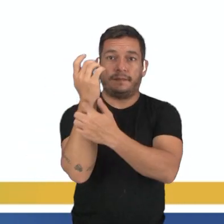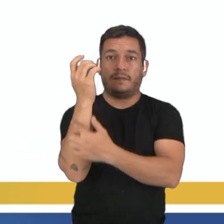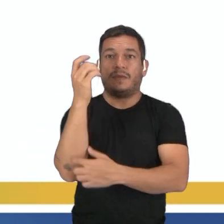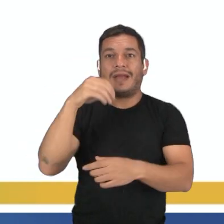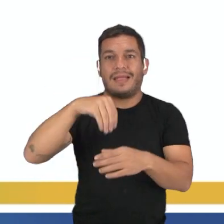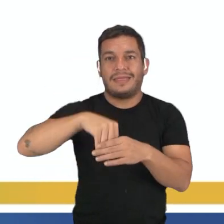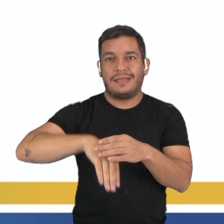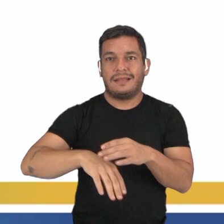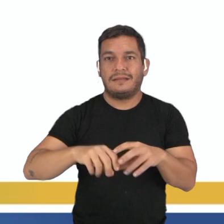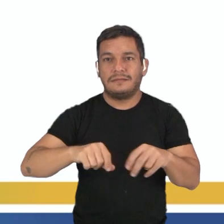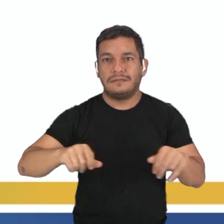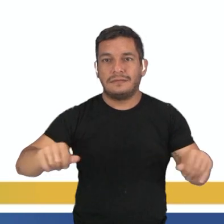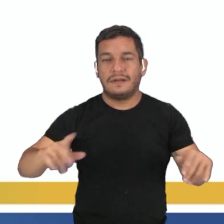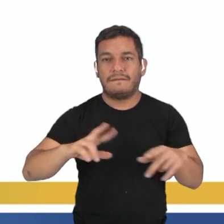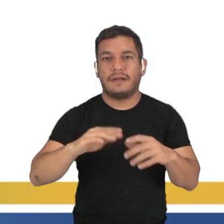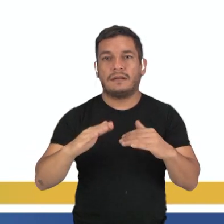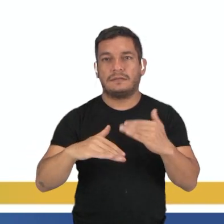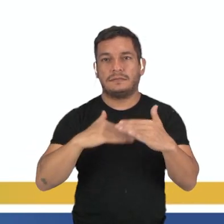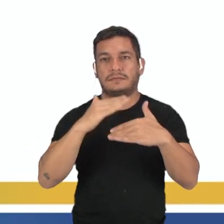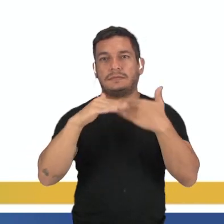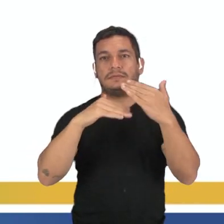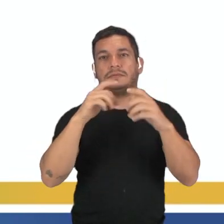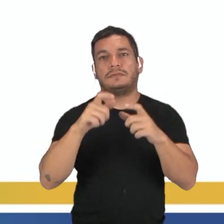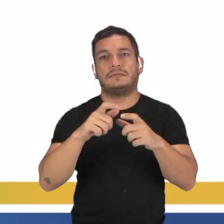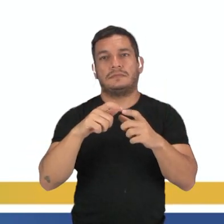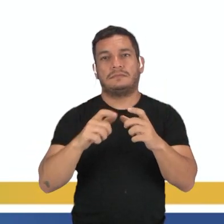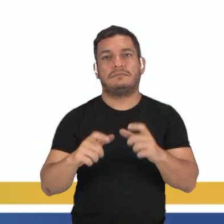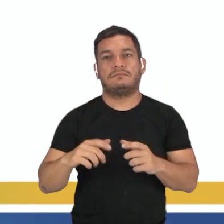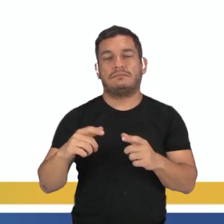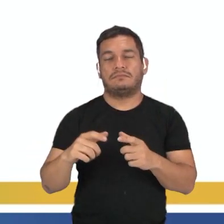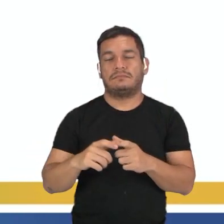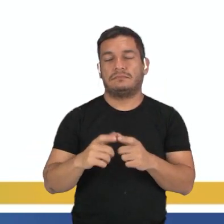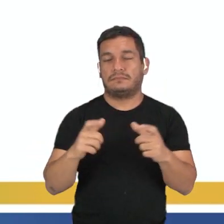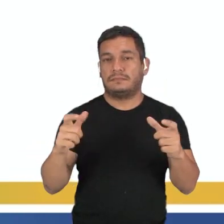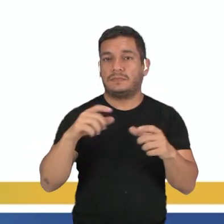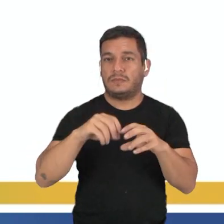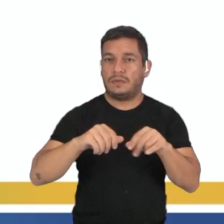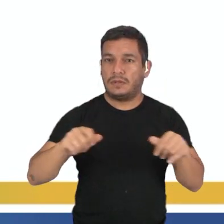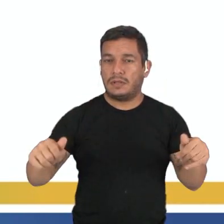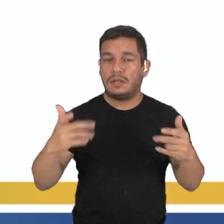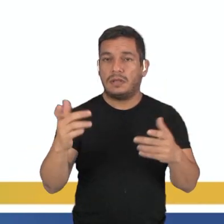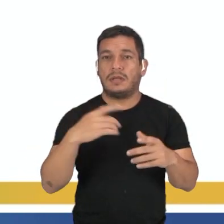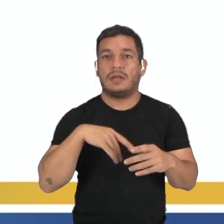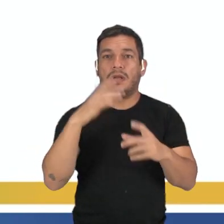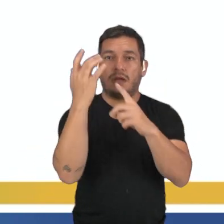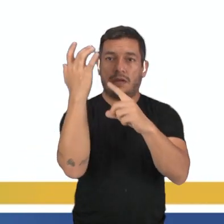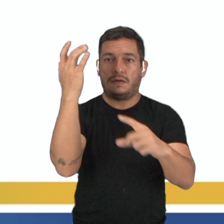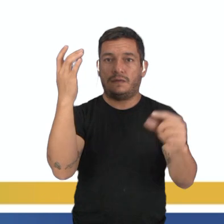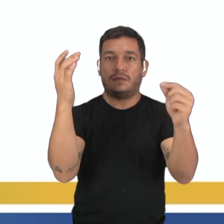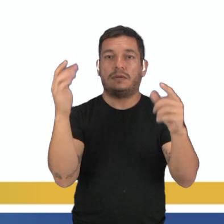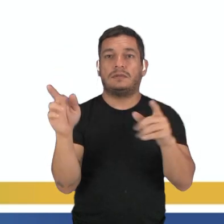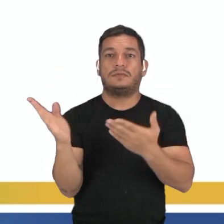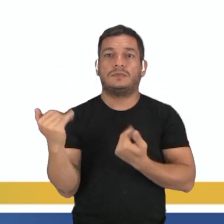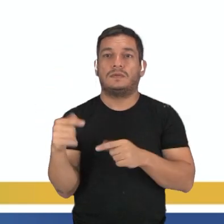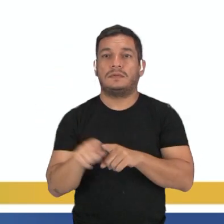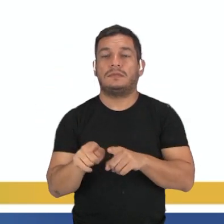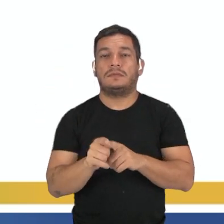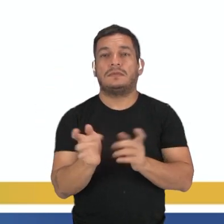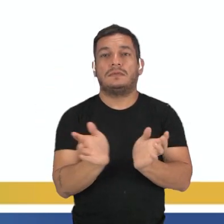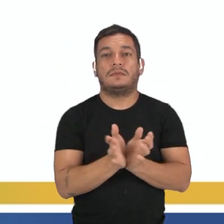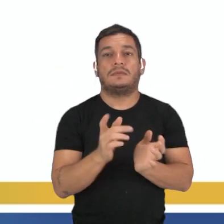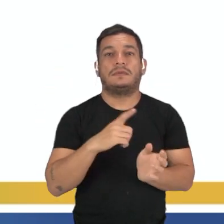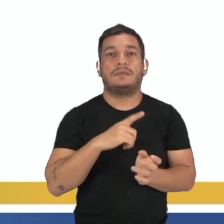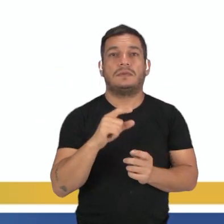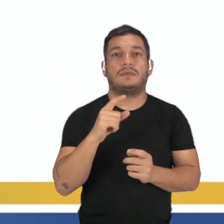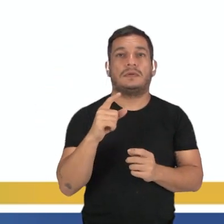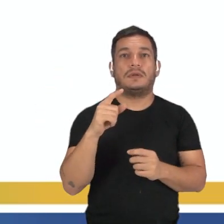subterrâneo que vai crescer bem paralelo à superfície do solo. E aí, as folhas jovens também desse grupo, elas têm um